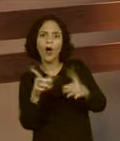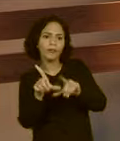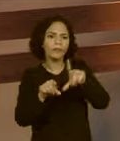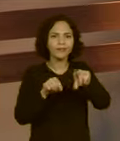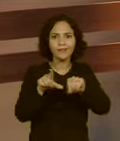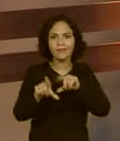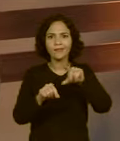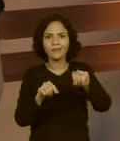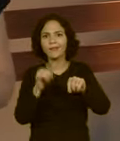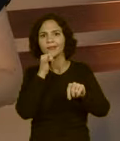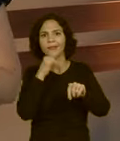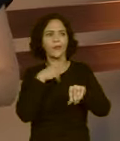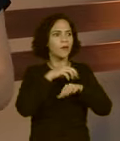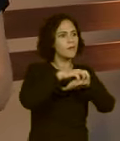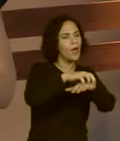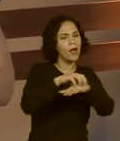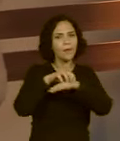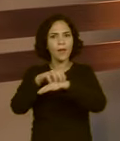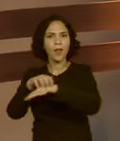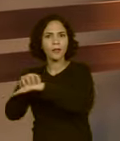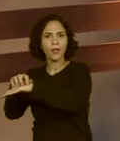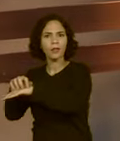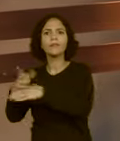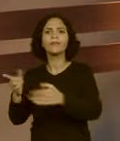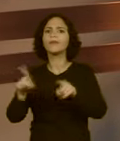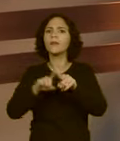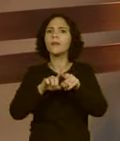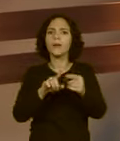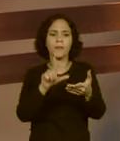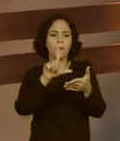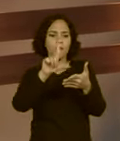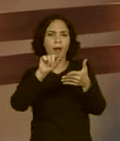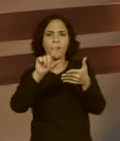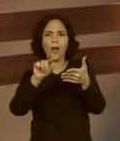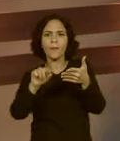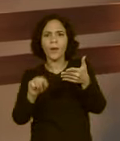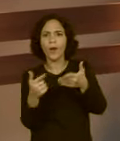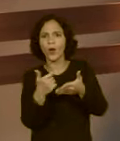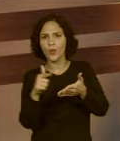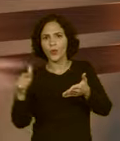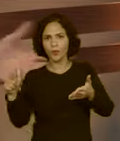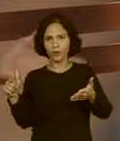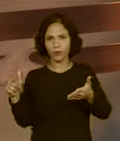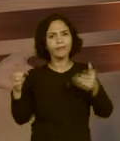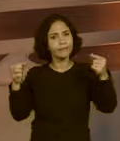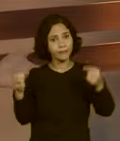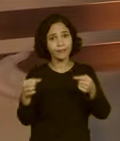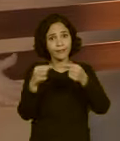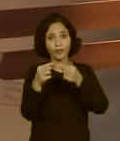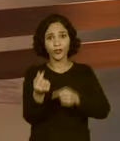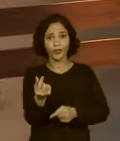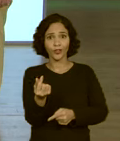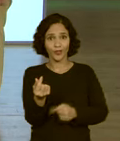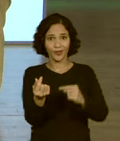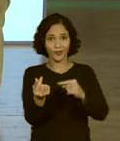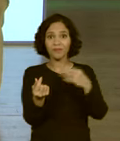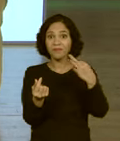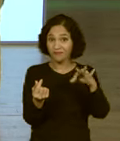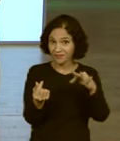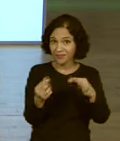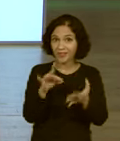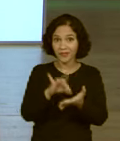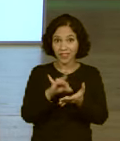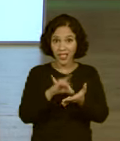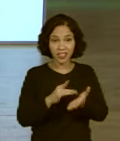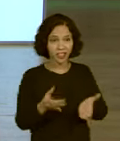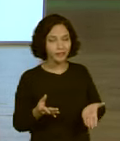vai usar para se locomover, entre outras escolhas que a gente faz, né? Tudo isso custa dinheiro de alguma forma, não é